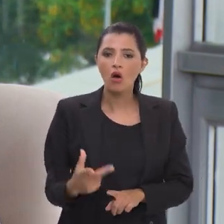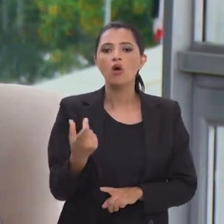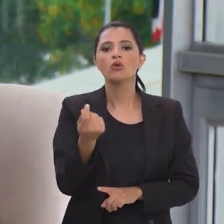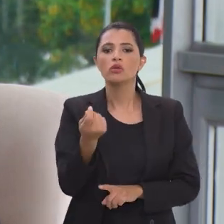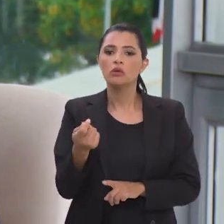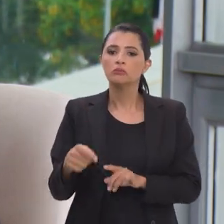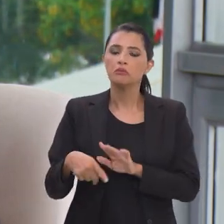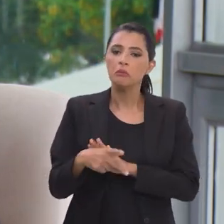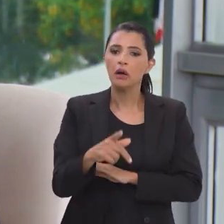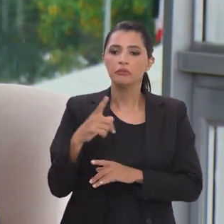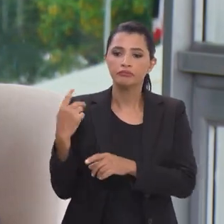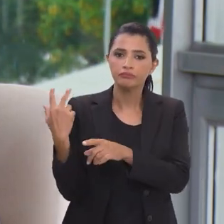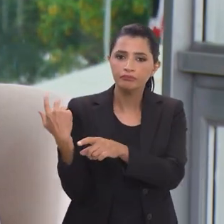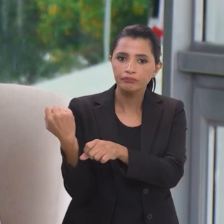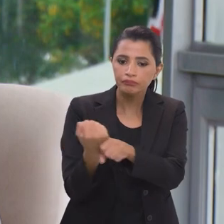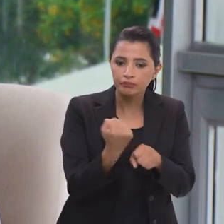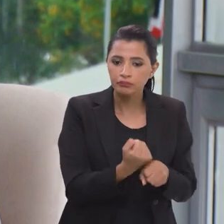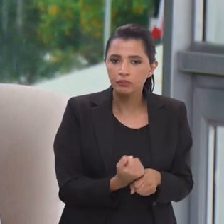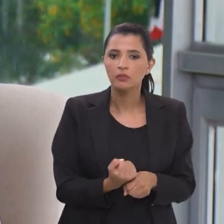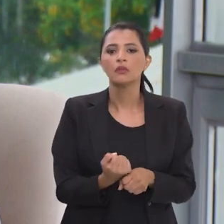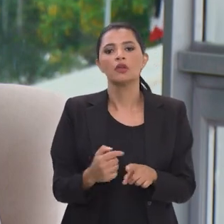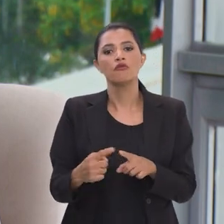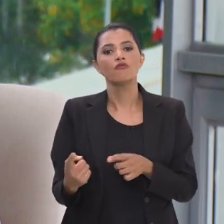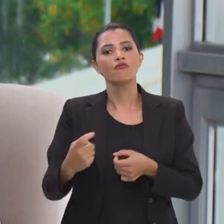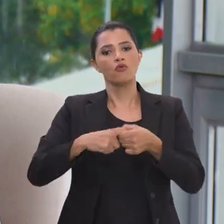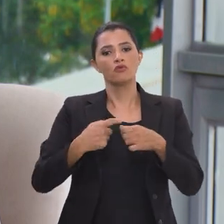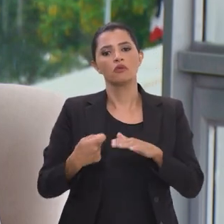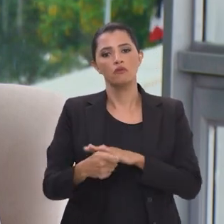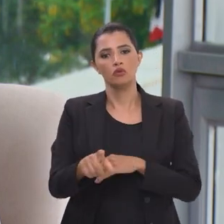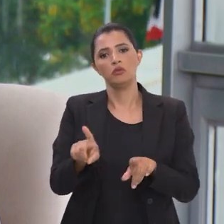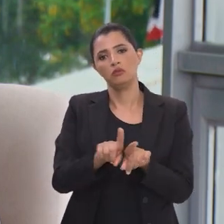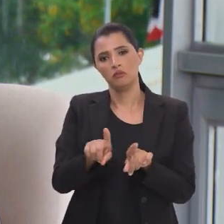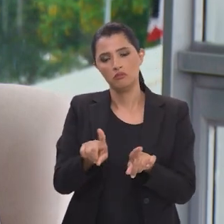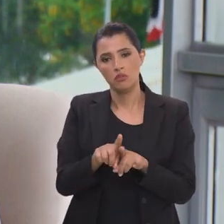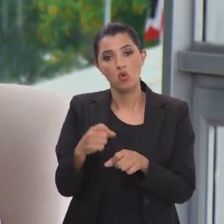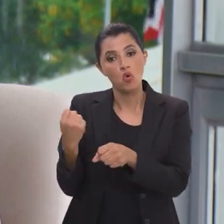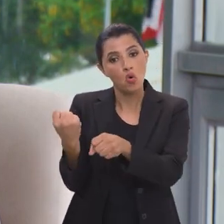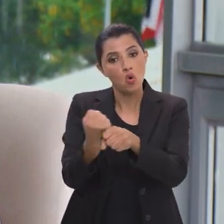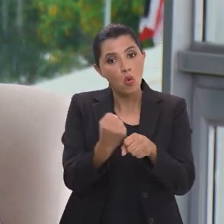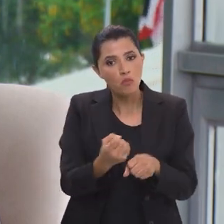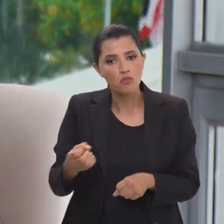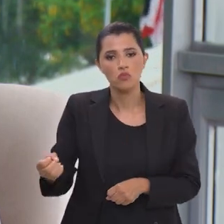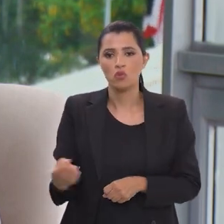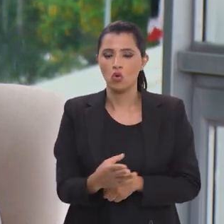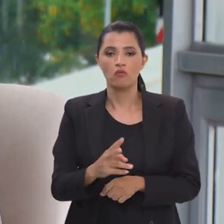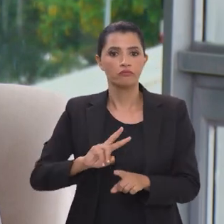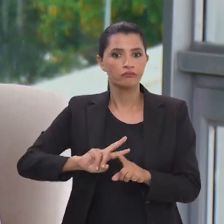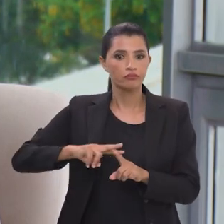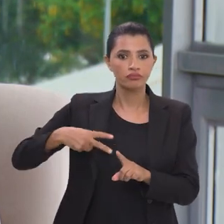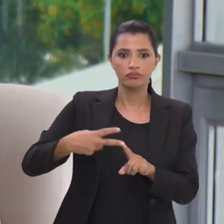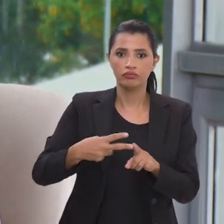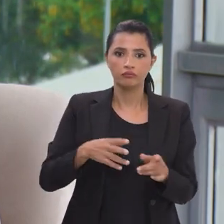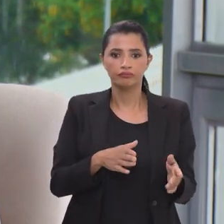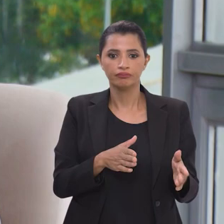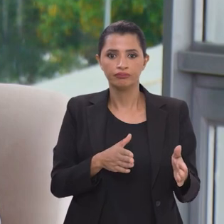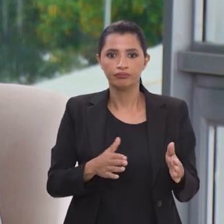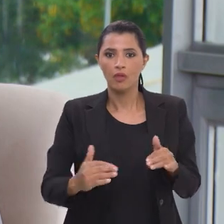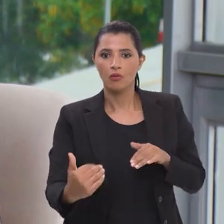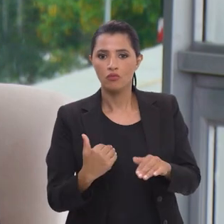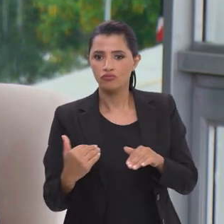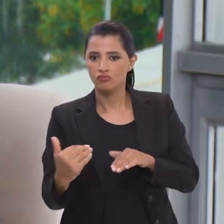para dinheiro para conserva, mas também para retomar investimentos, obras novas, duplicações,